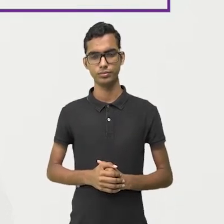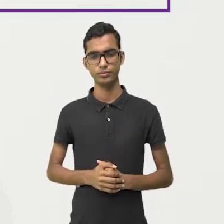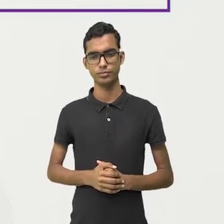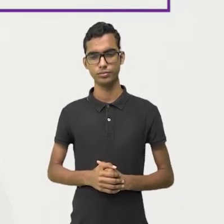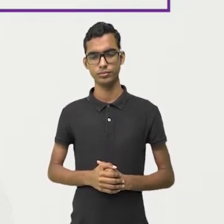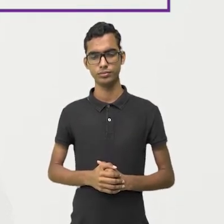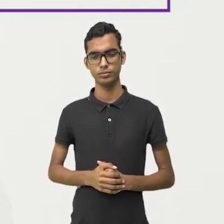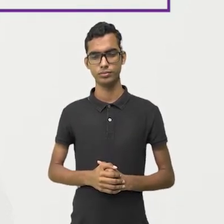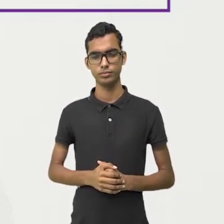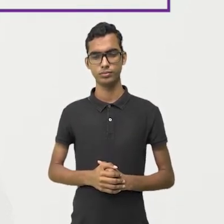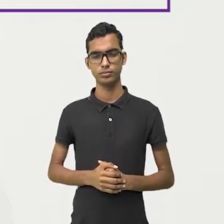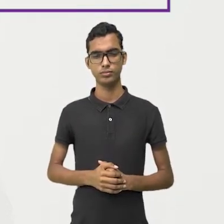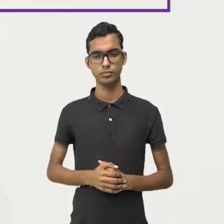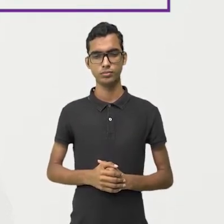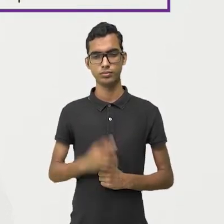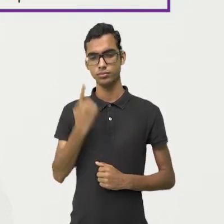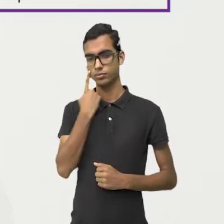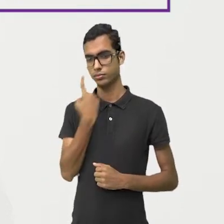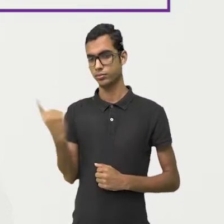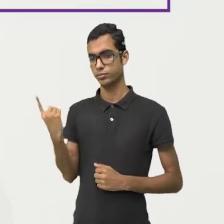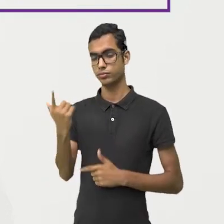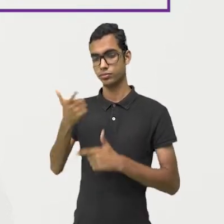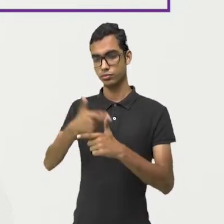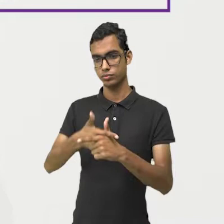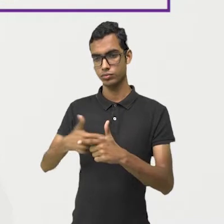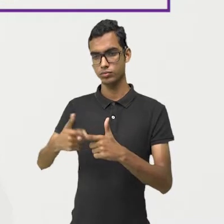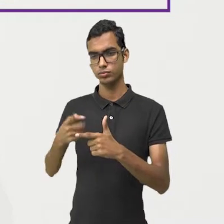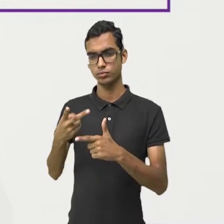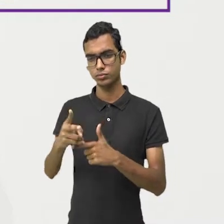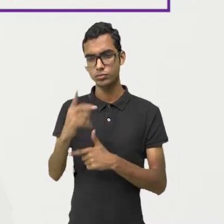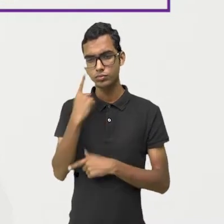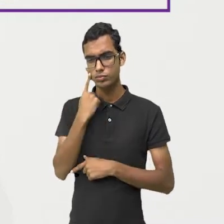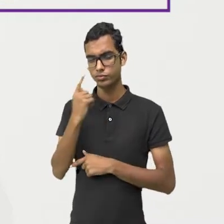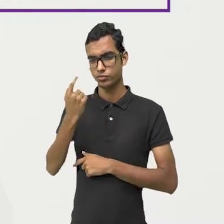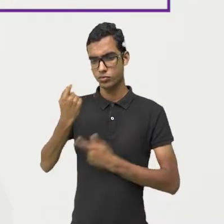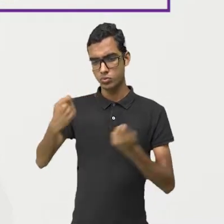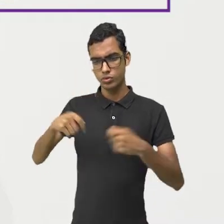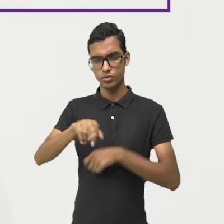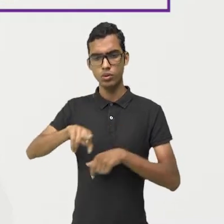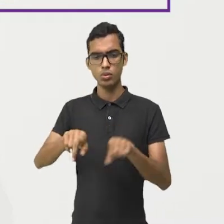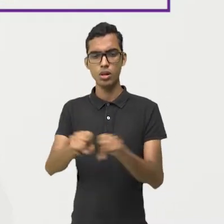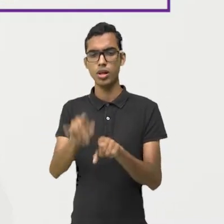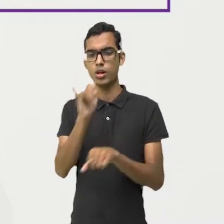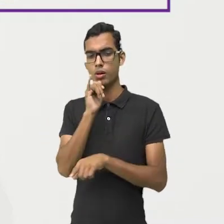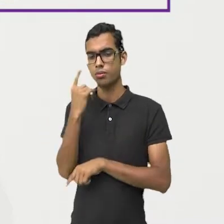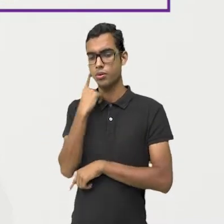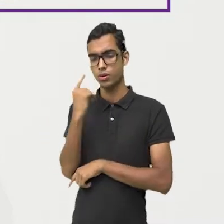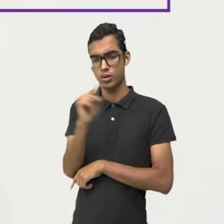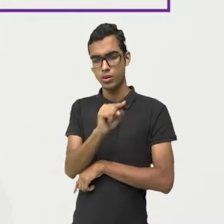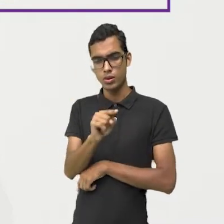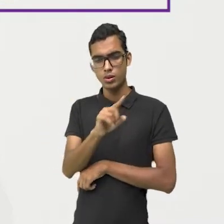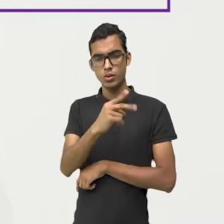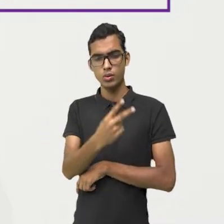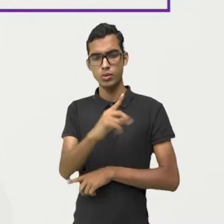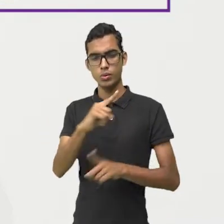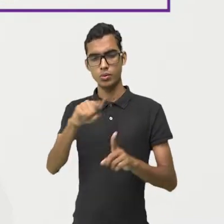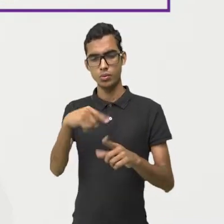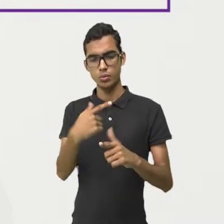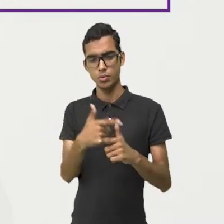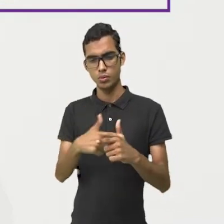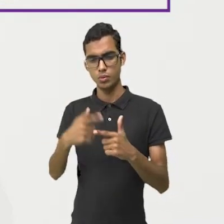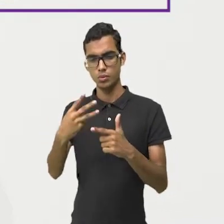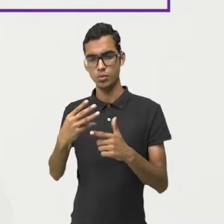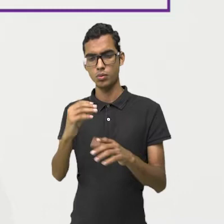mas não pertence ao conjunto Z, pertence a um outro conjunto. Ou seja, foge ao